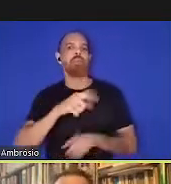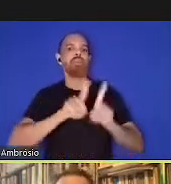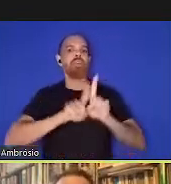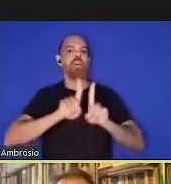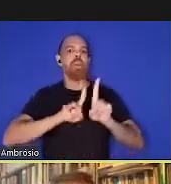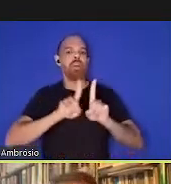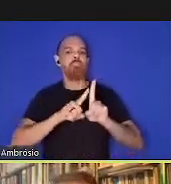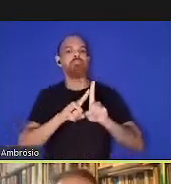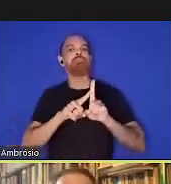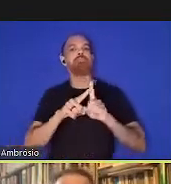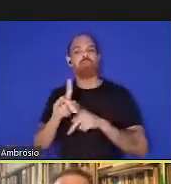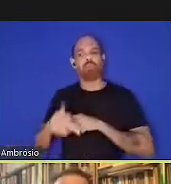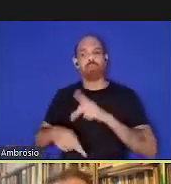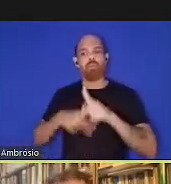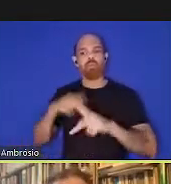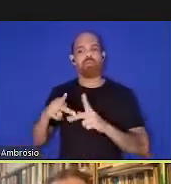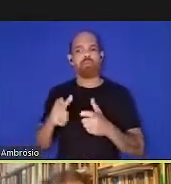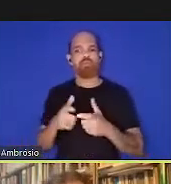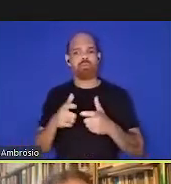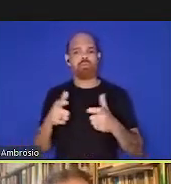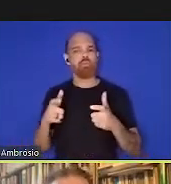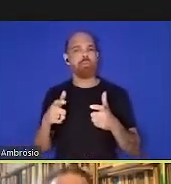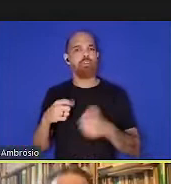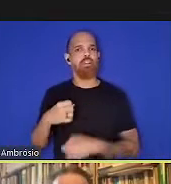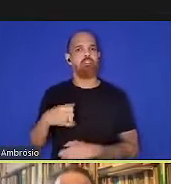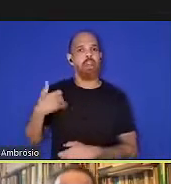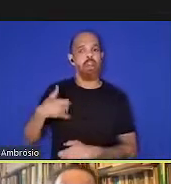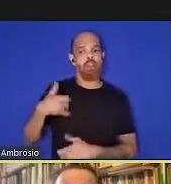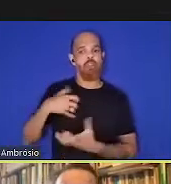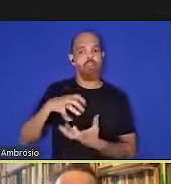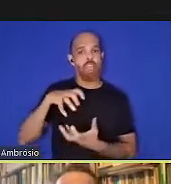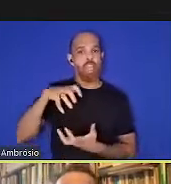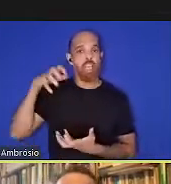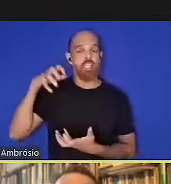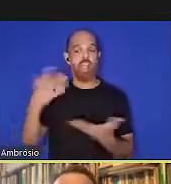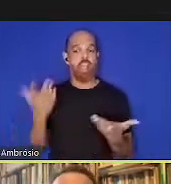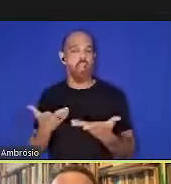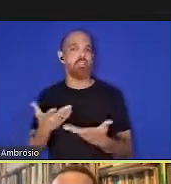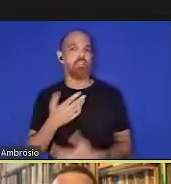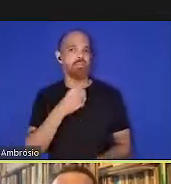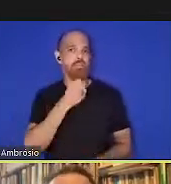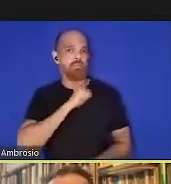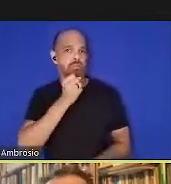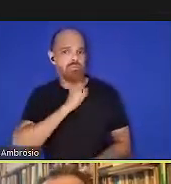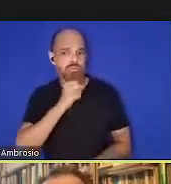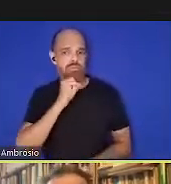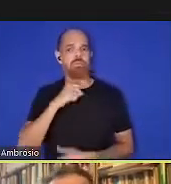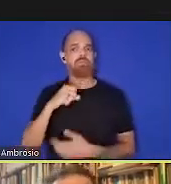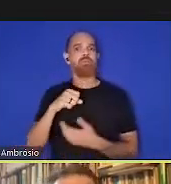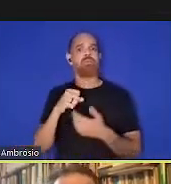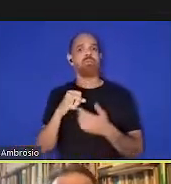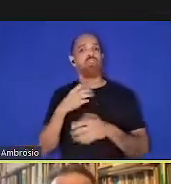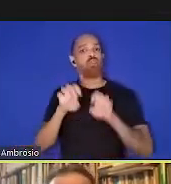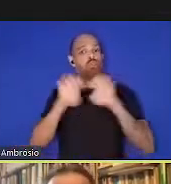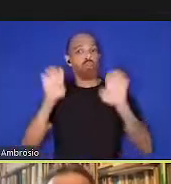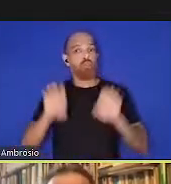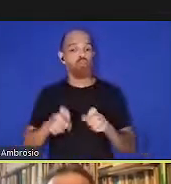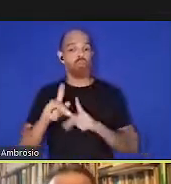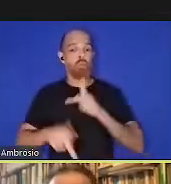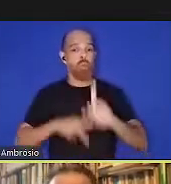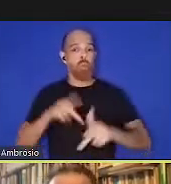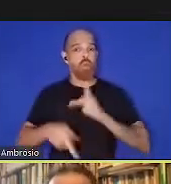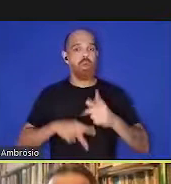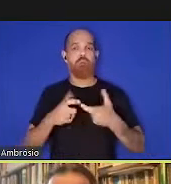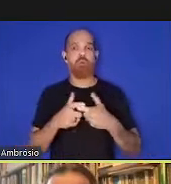as populações vão envelhecer, as populações agora vivem muito mais, a estrutura populacional vai crescer por causa disso,